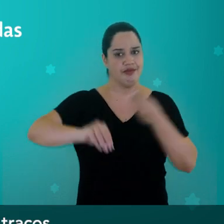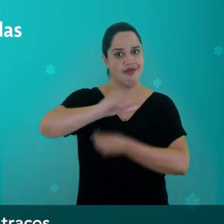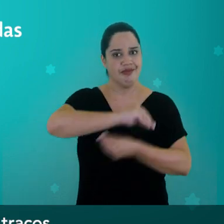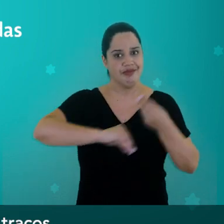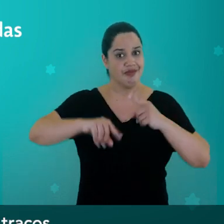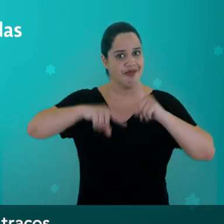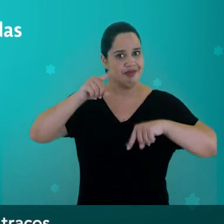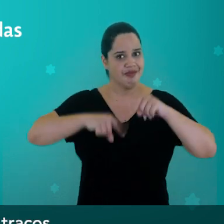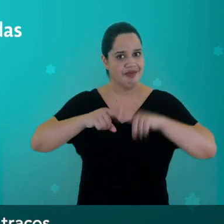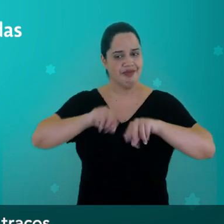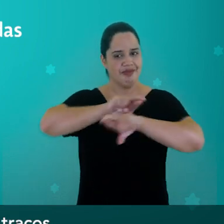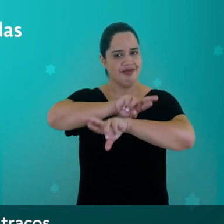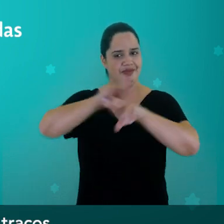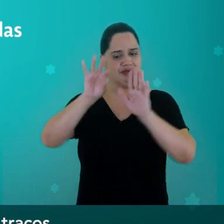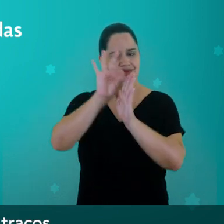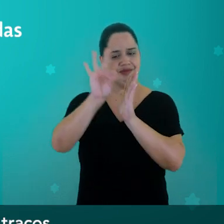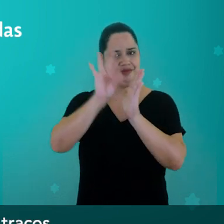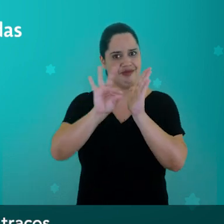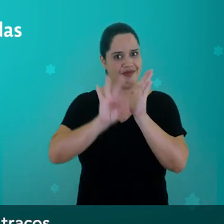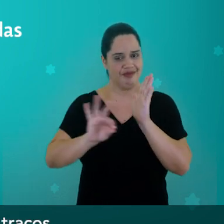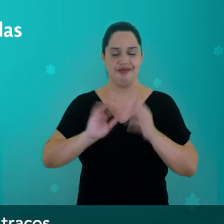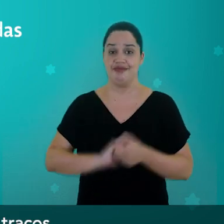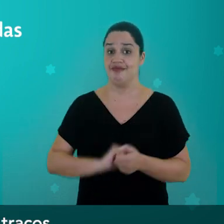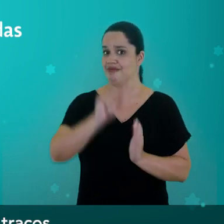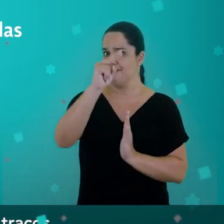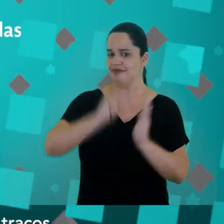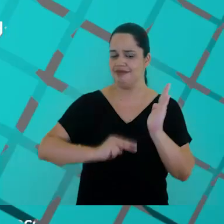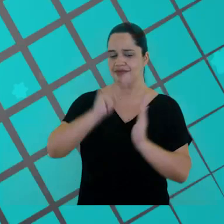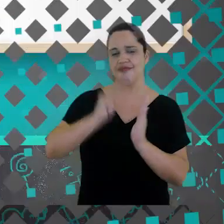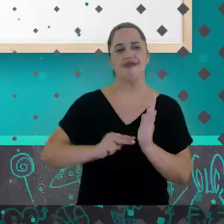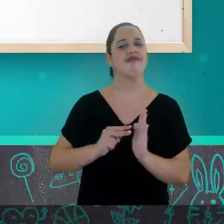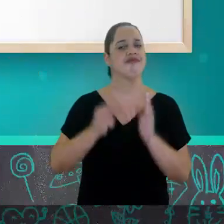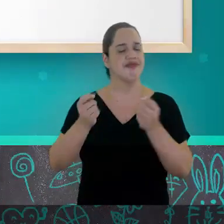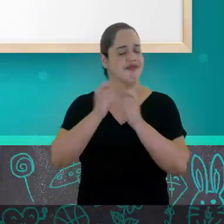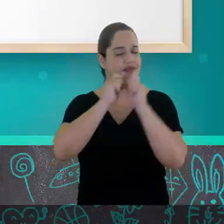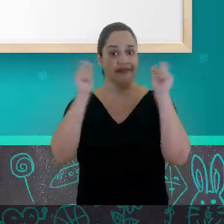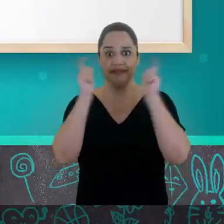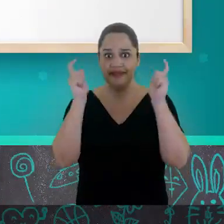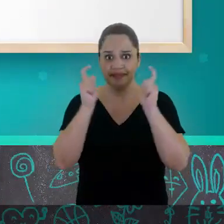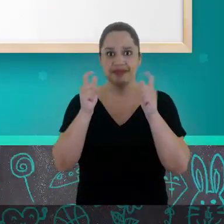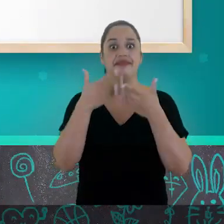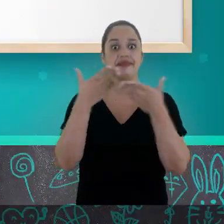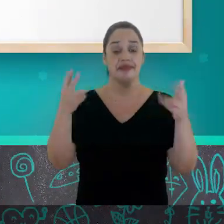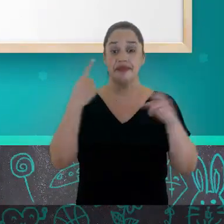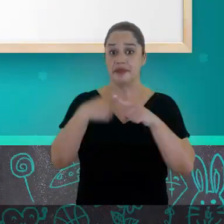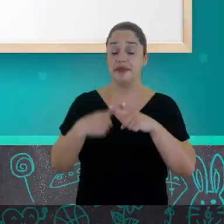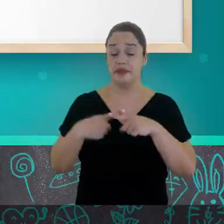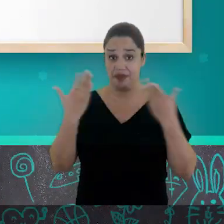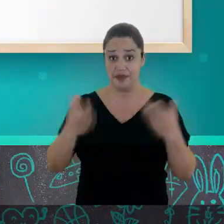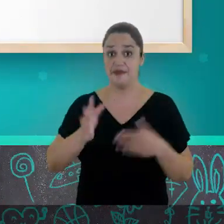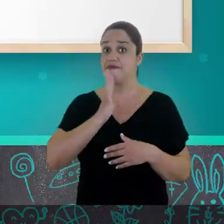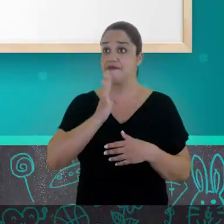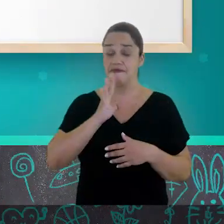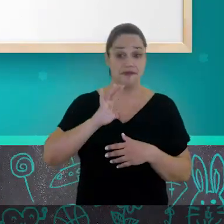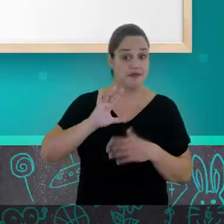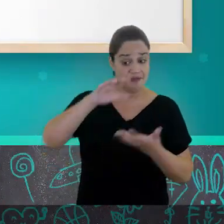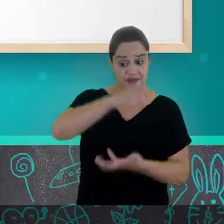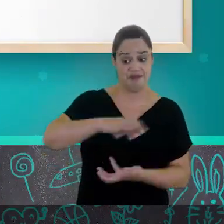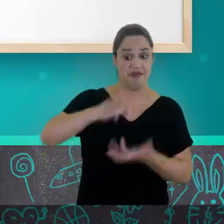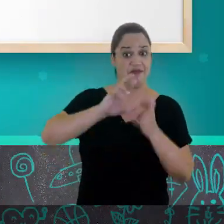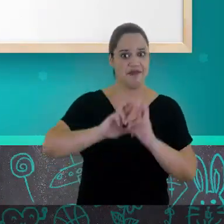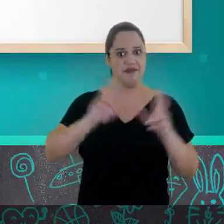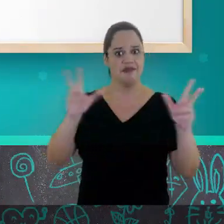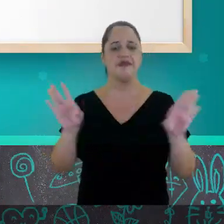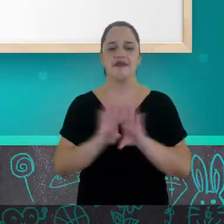técnicas e misturando materiais e traços. Ler pode ser muito interessante, pois além de